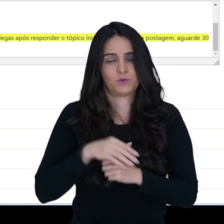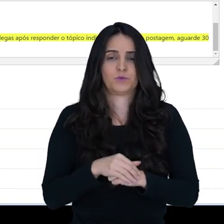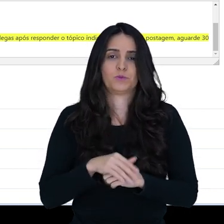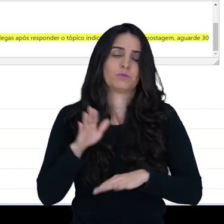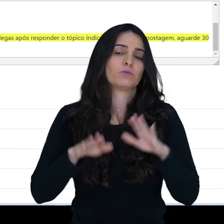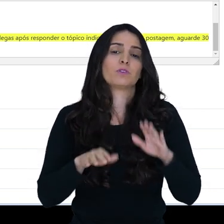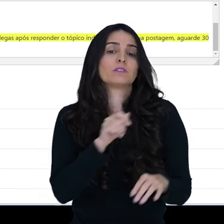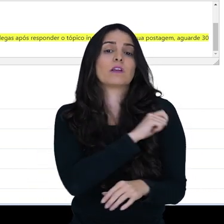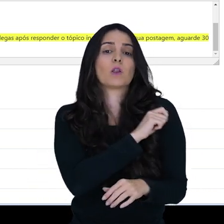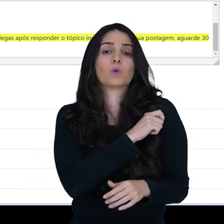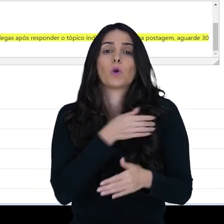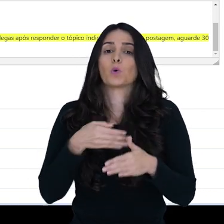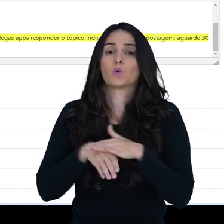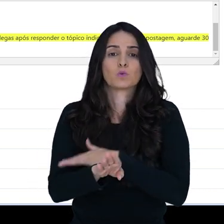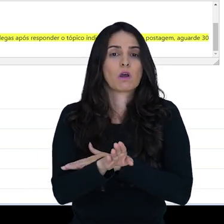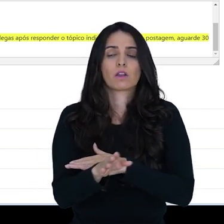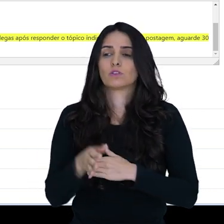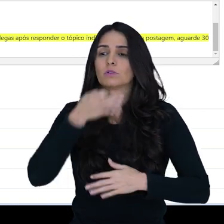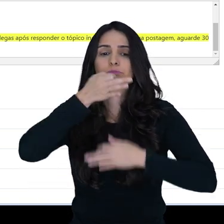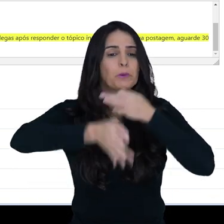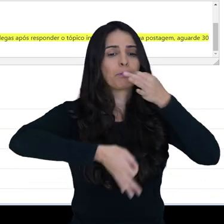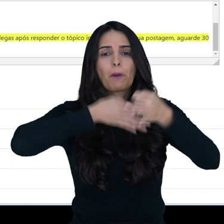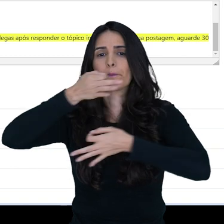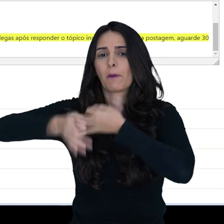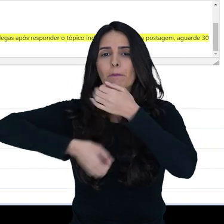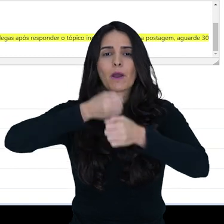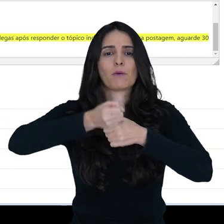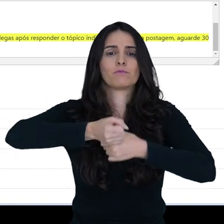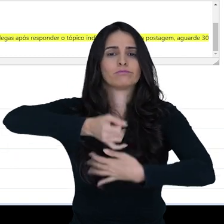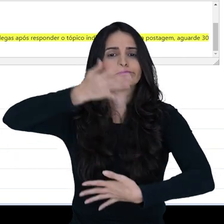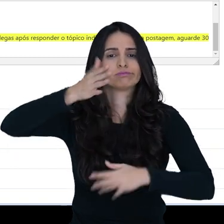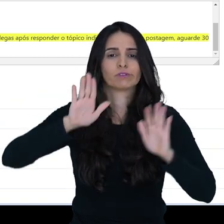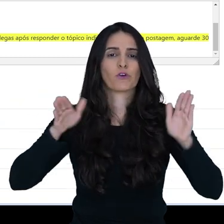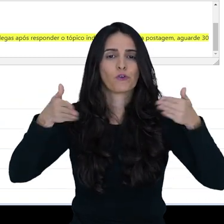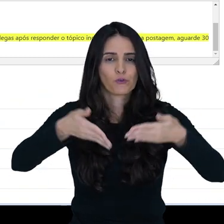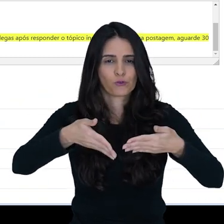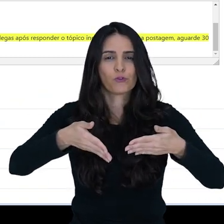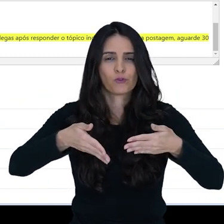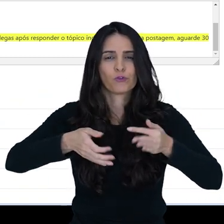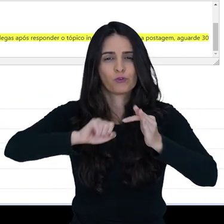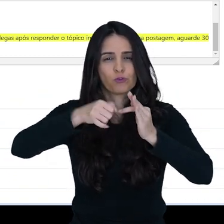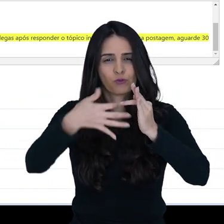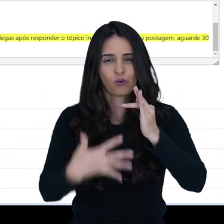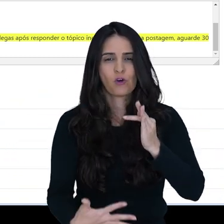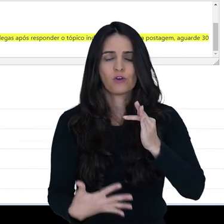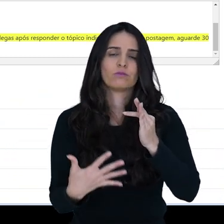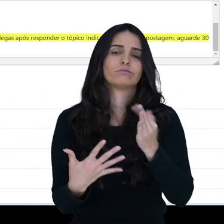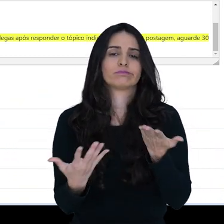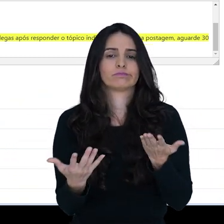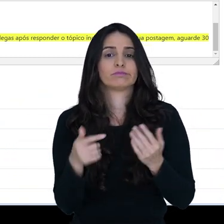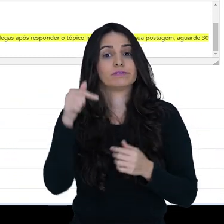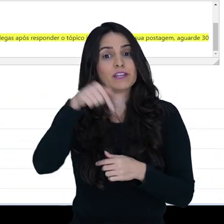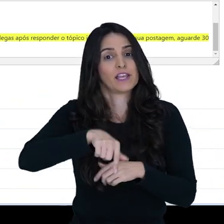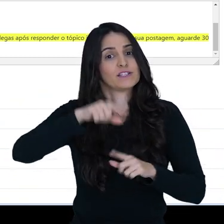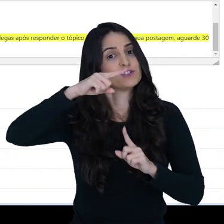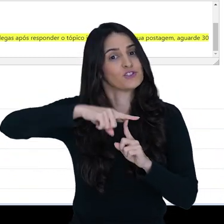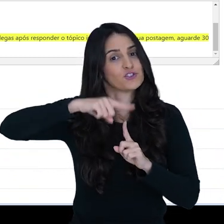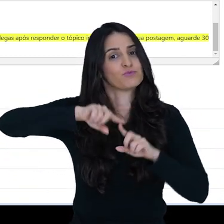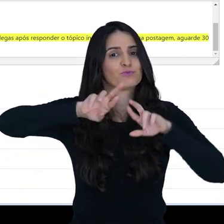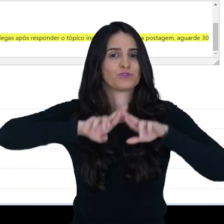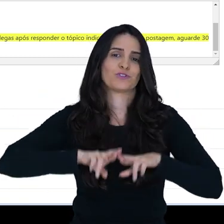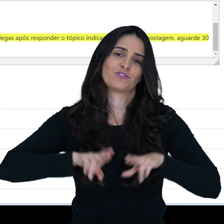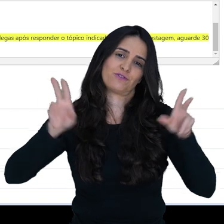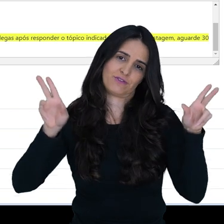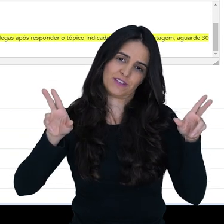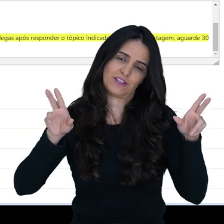Porque o aluno, muitas vezes, ele está acostumado a participar do fórum geral, a ser orientado a criar um tópico. E aqui, neste